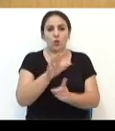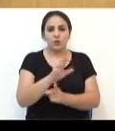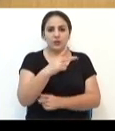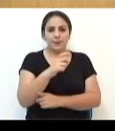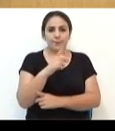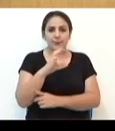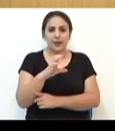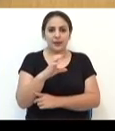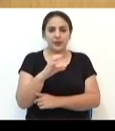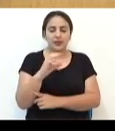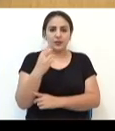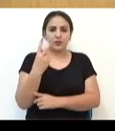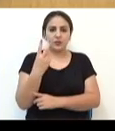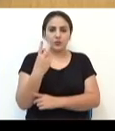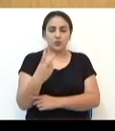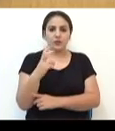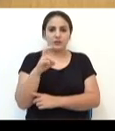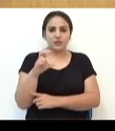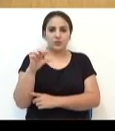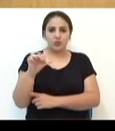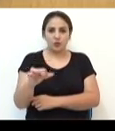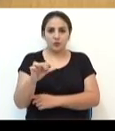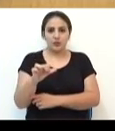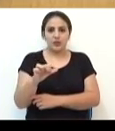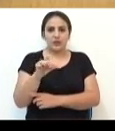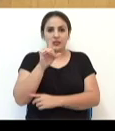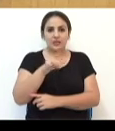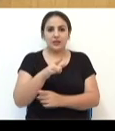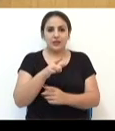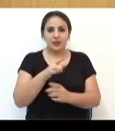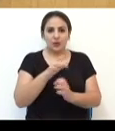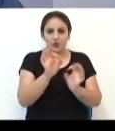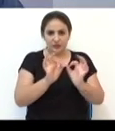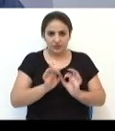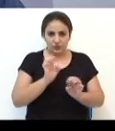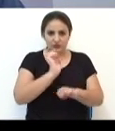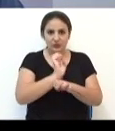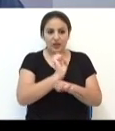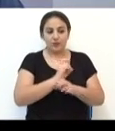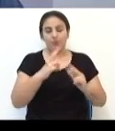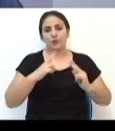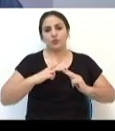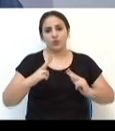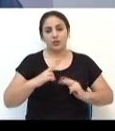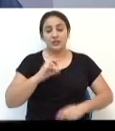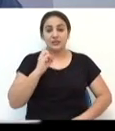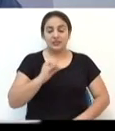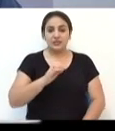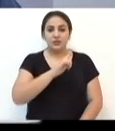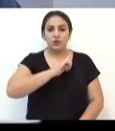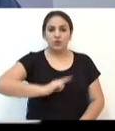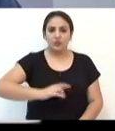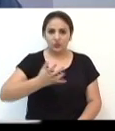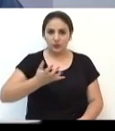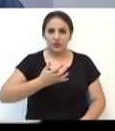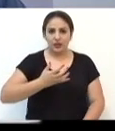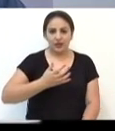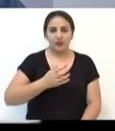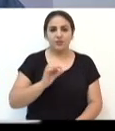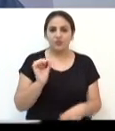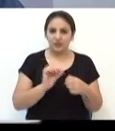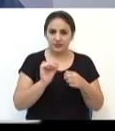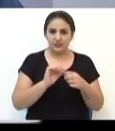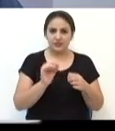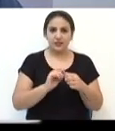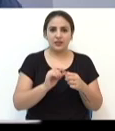259, que privatiza organizações do Estado. Se o governo quer privatizar o restante que tem hoje das